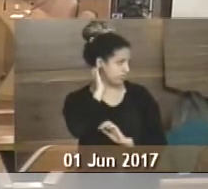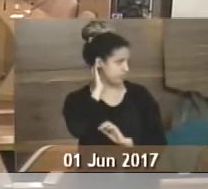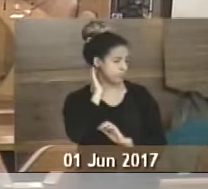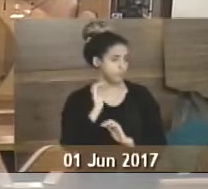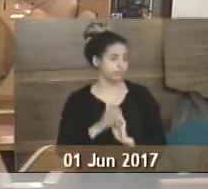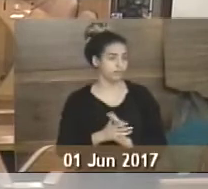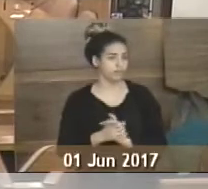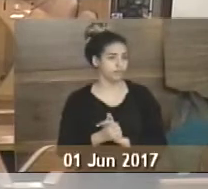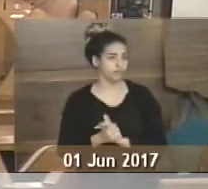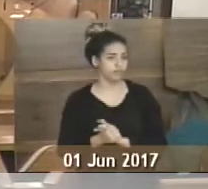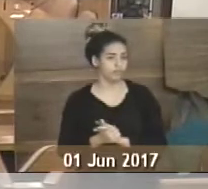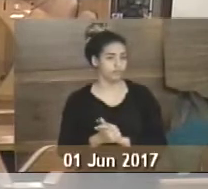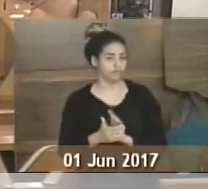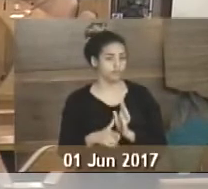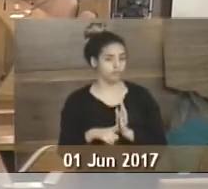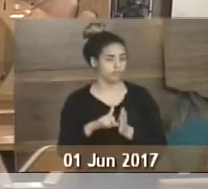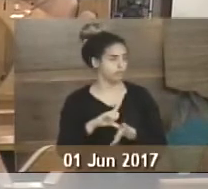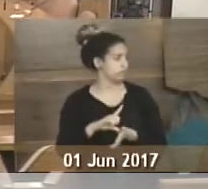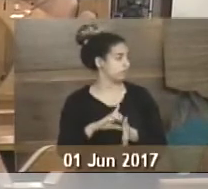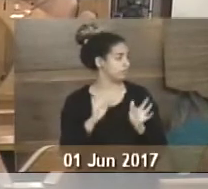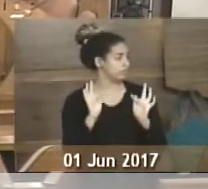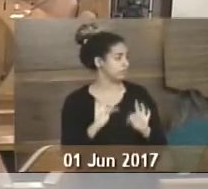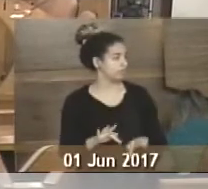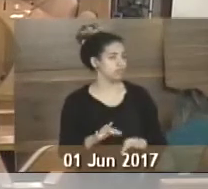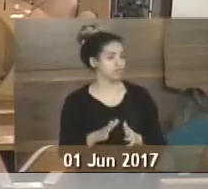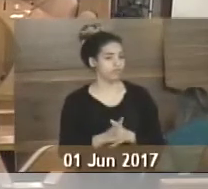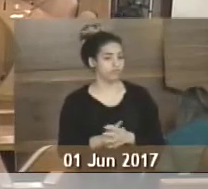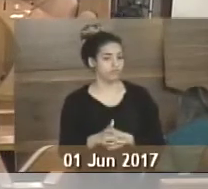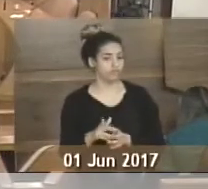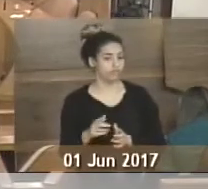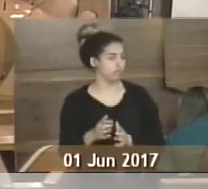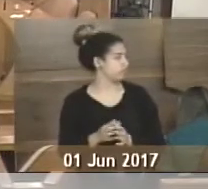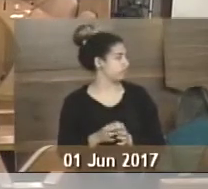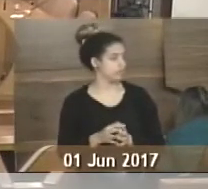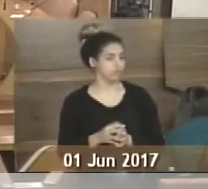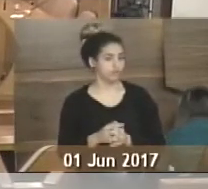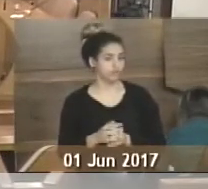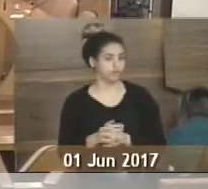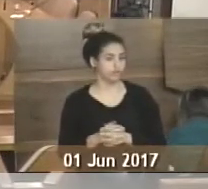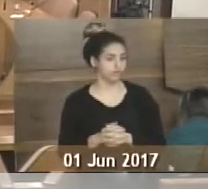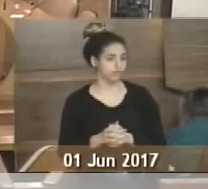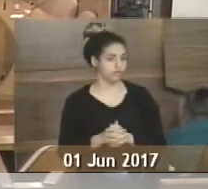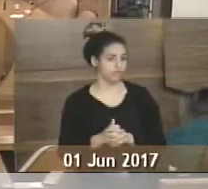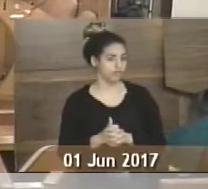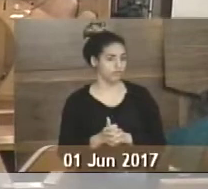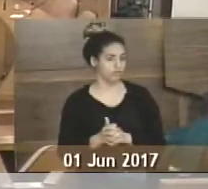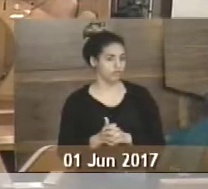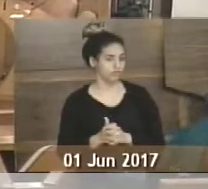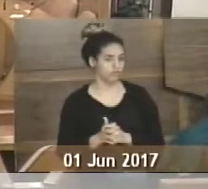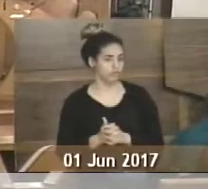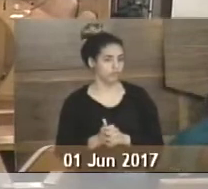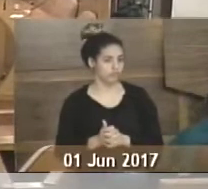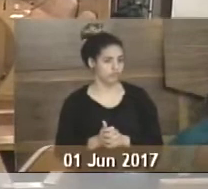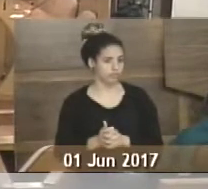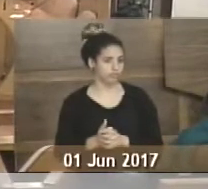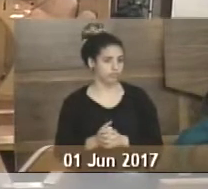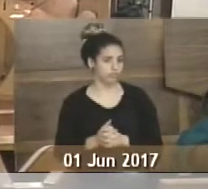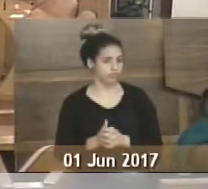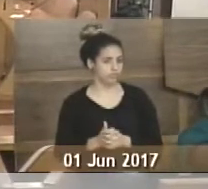Bem, antes de encerrar, eu falei aqui no início quem? Não, não está escrito.